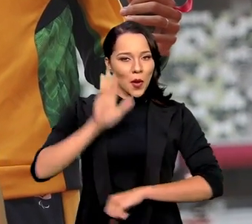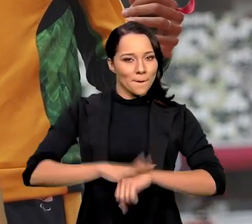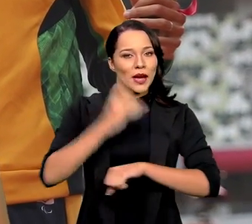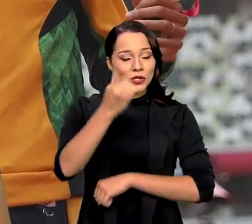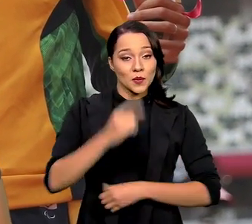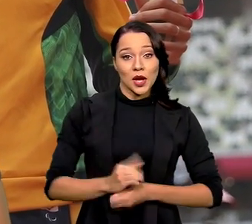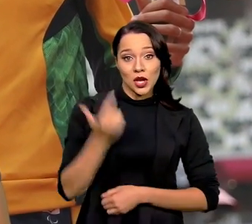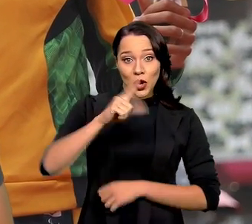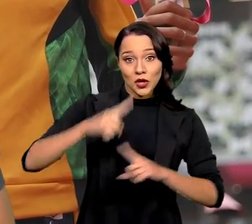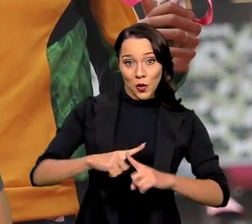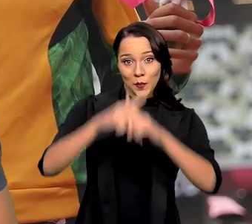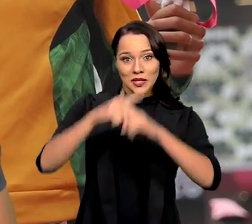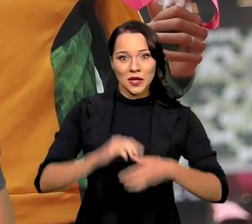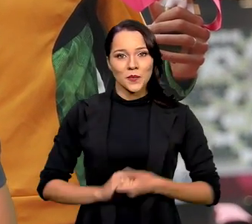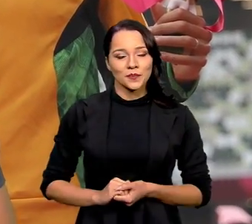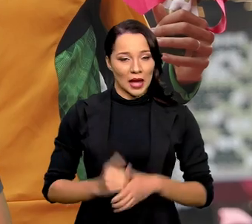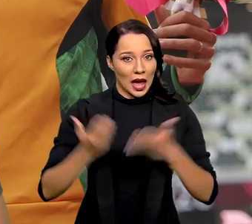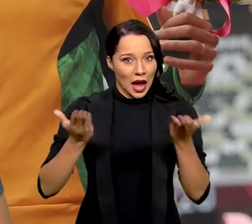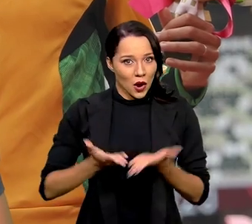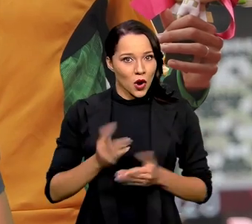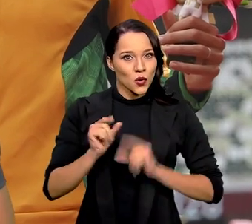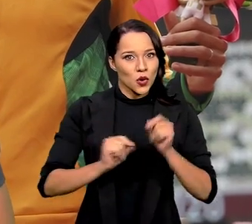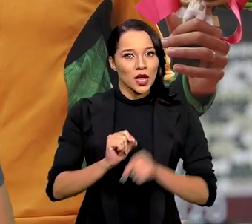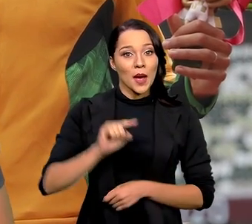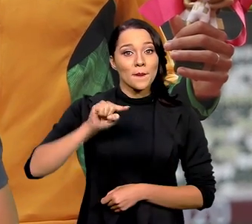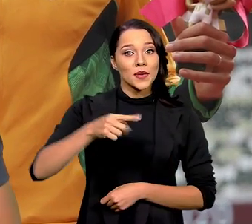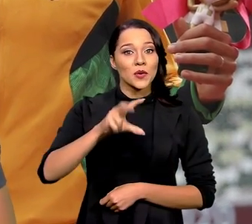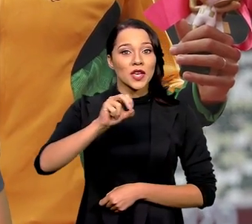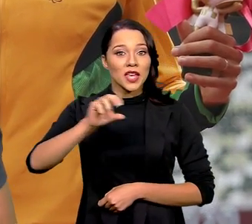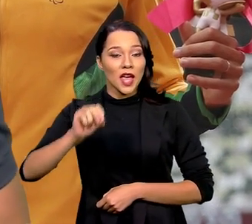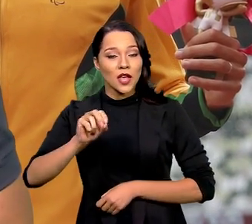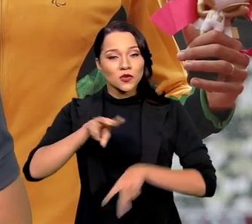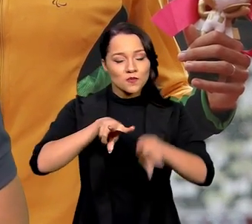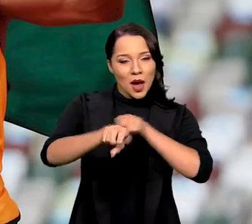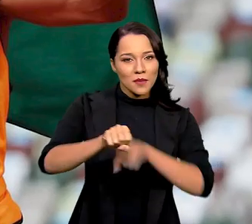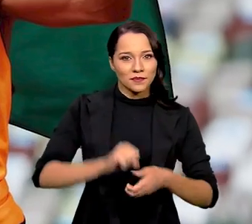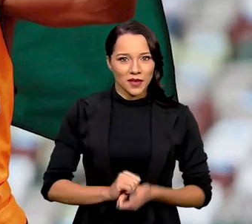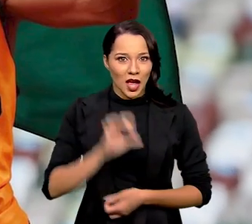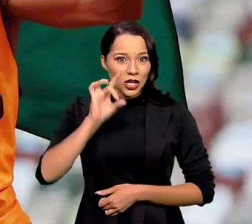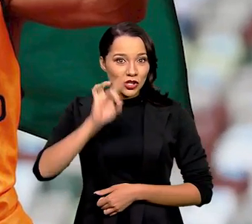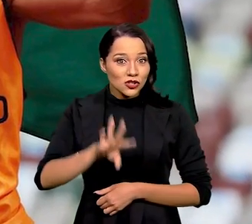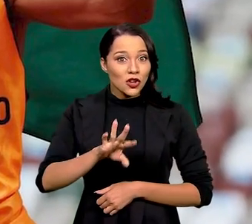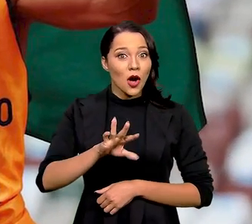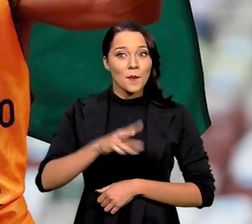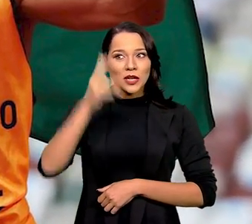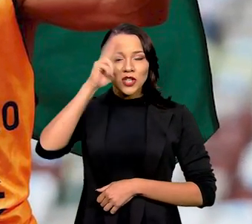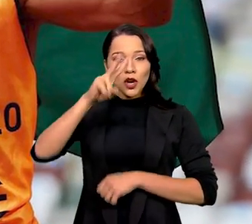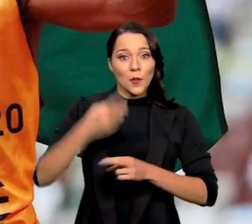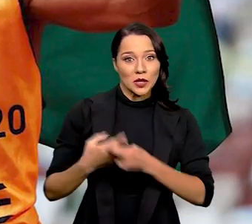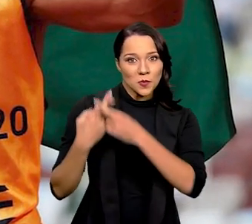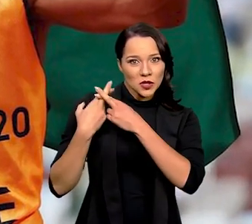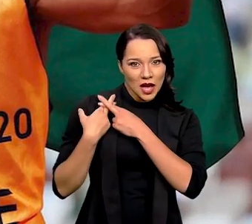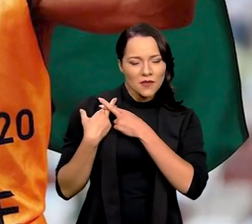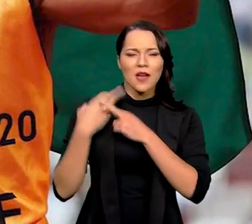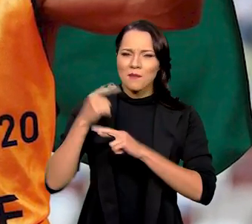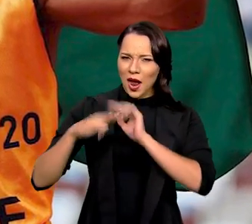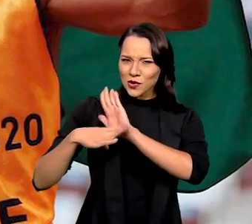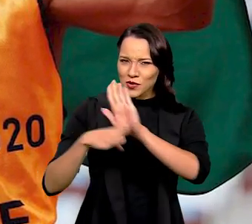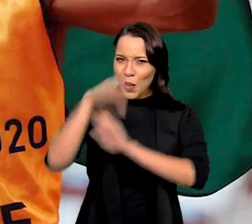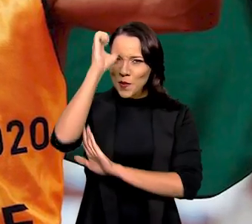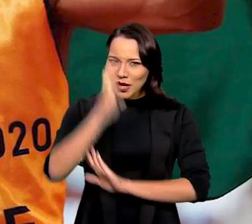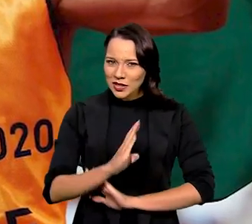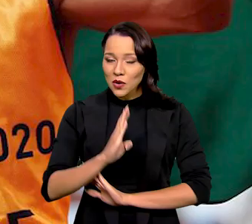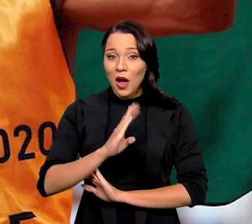mais uma em outra competição, dessa vez nos 1.500 metros. Ele não só entrou pra história como responsável por